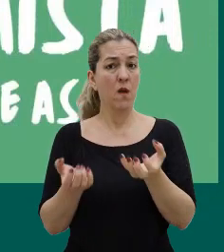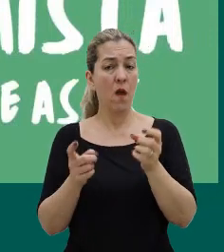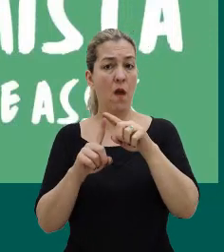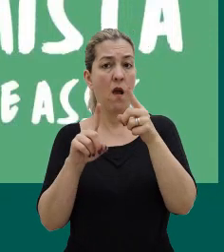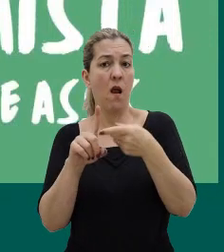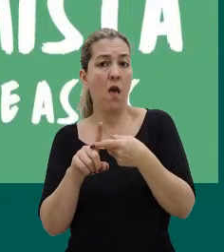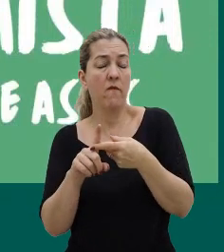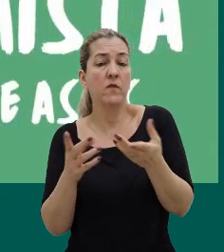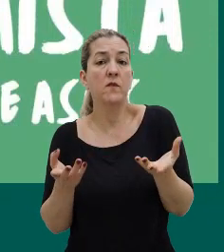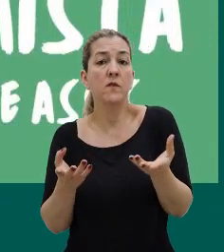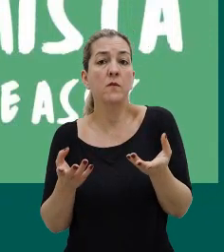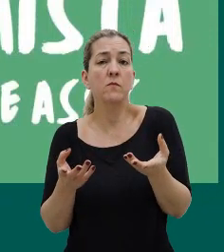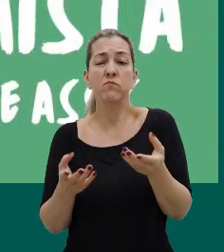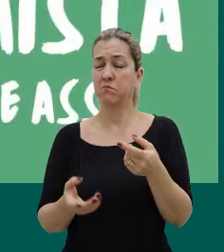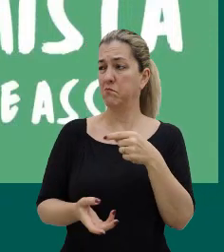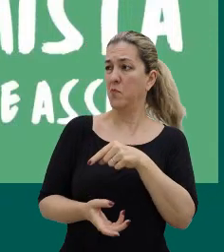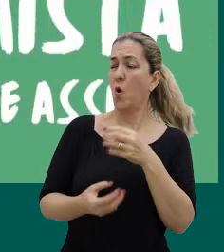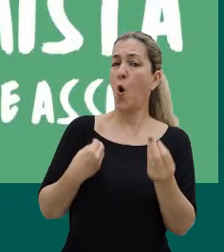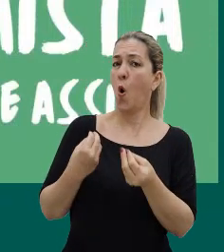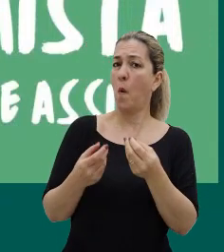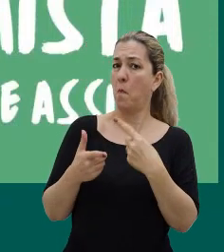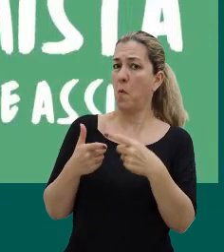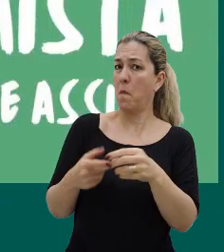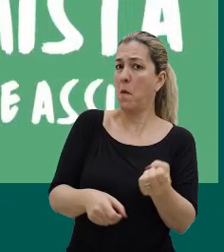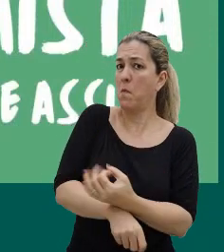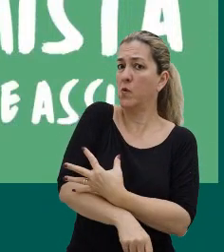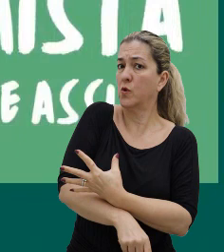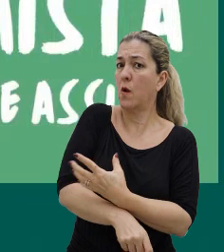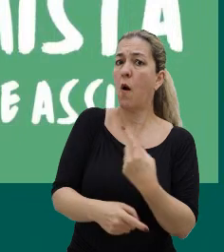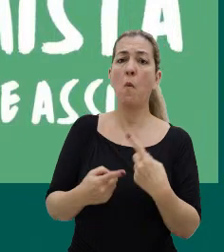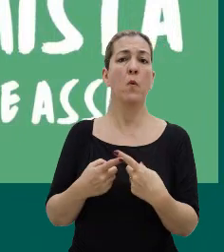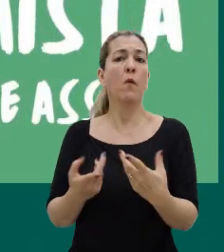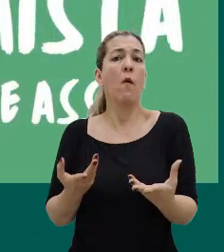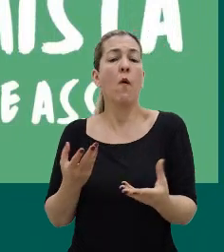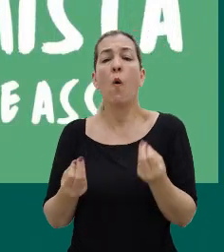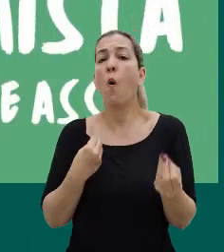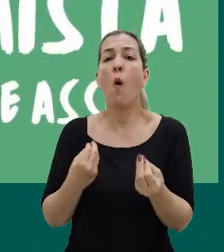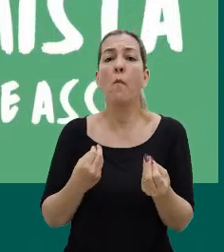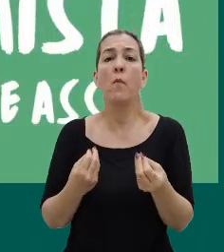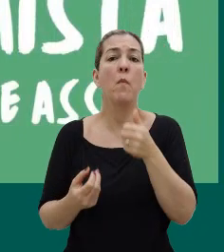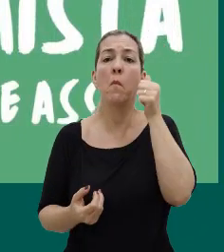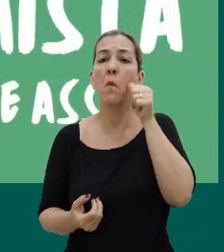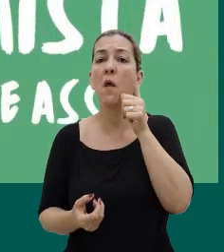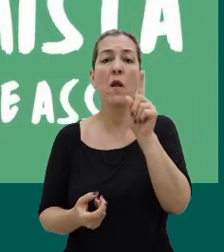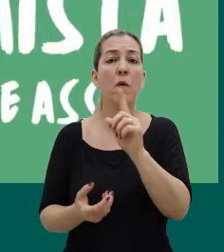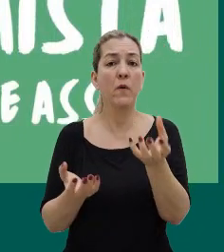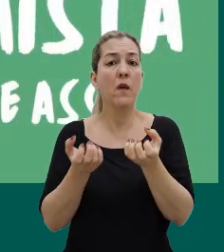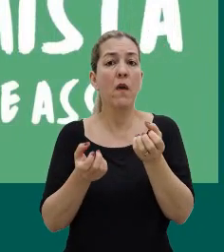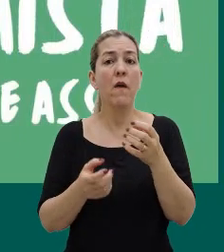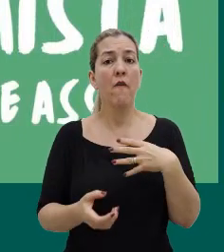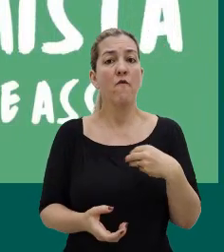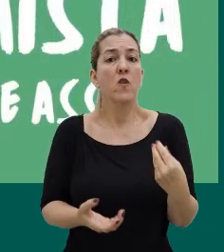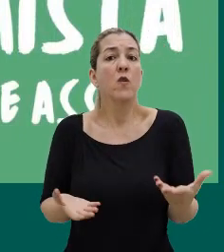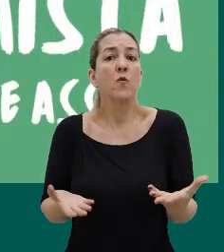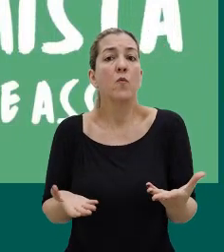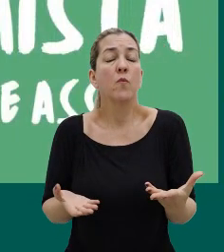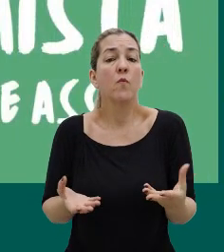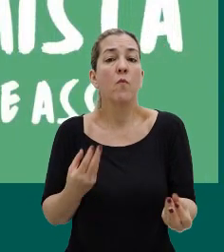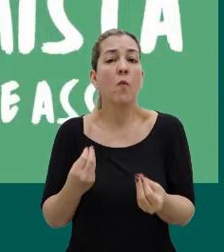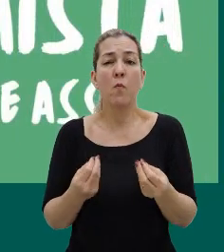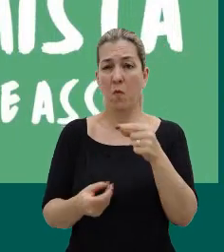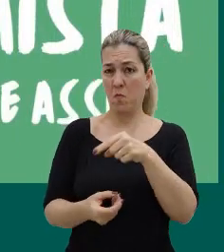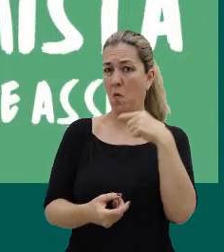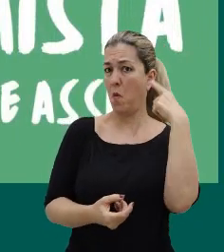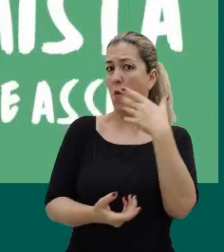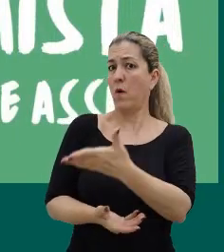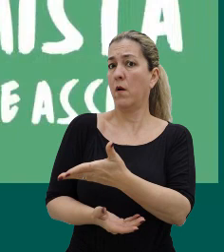na leitura dela, bom, essa pessoa tem um problema emocional, como assim uma mulher desejar ter filhos? para ela, essa pessoa era uma